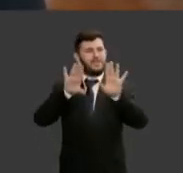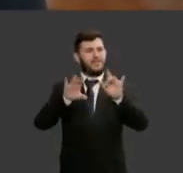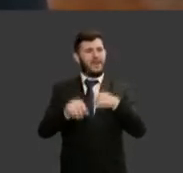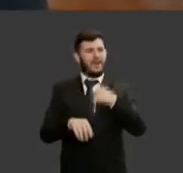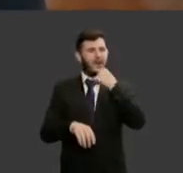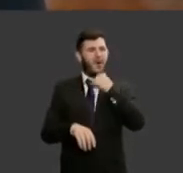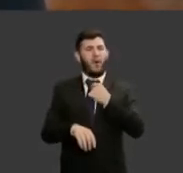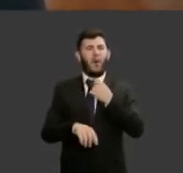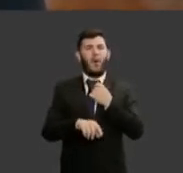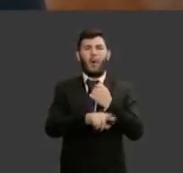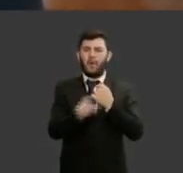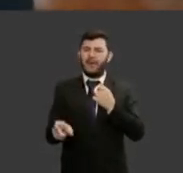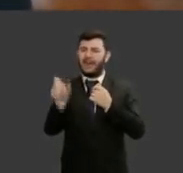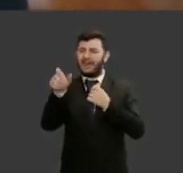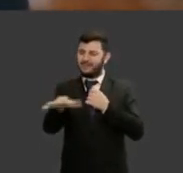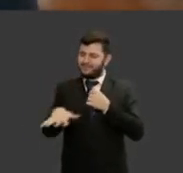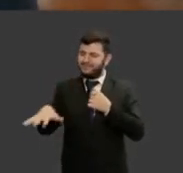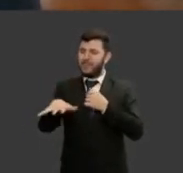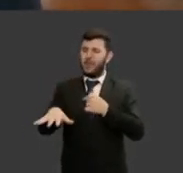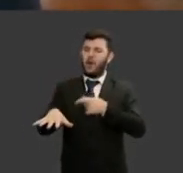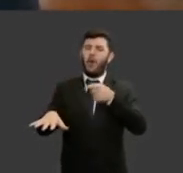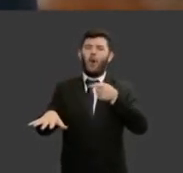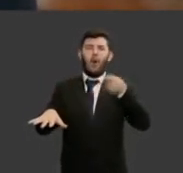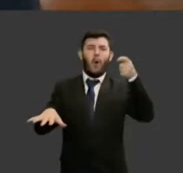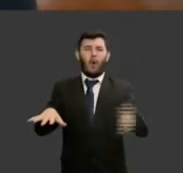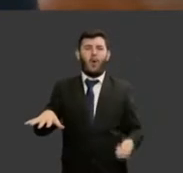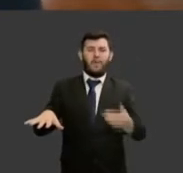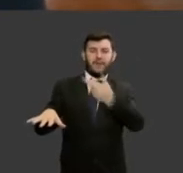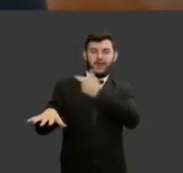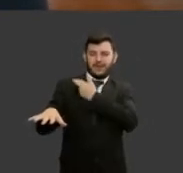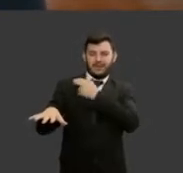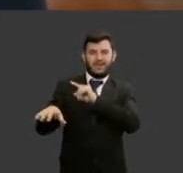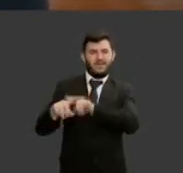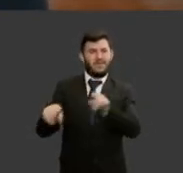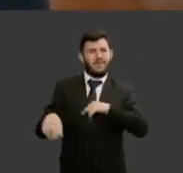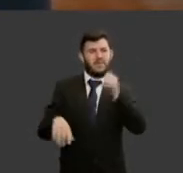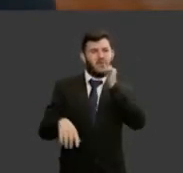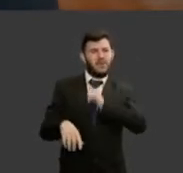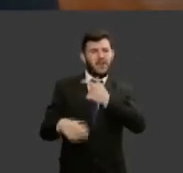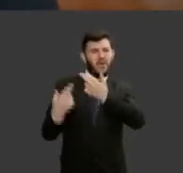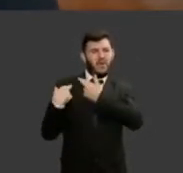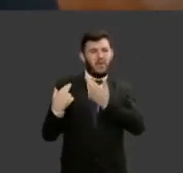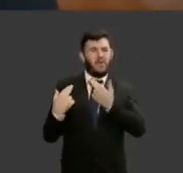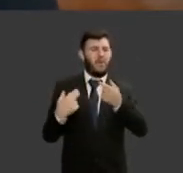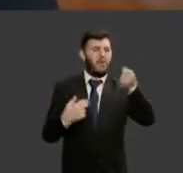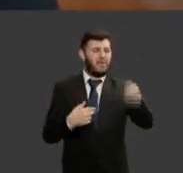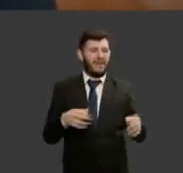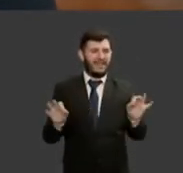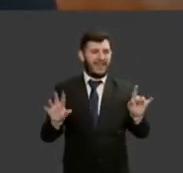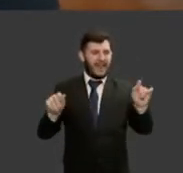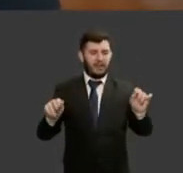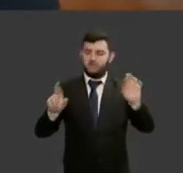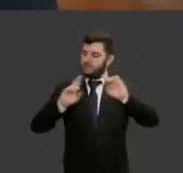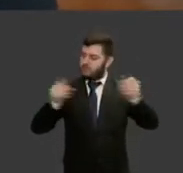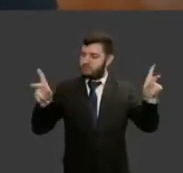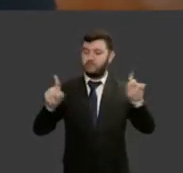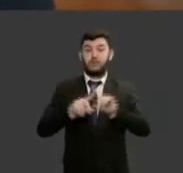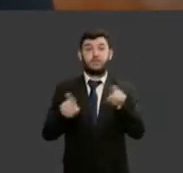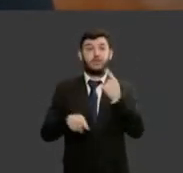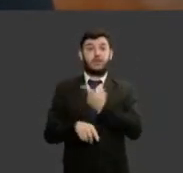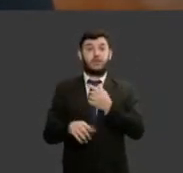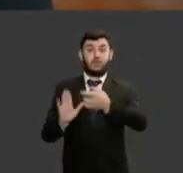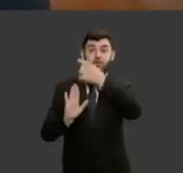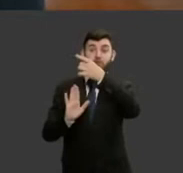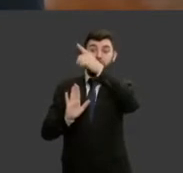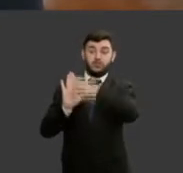mulheres não tenham mas quando a gente vai para o lado dos direitos realmente a gente acaba tendo uma dificuldade muito